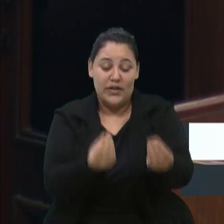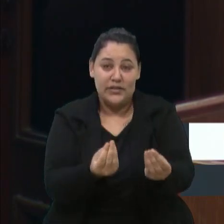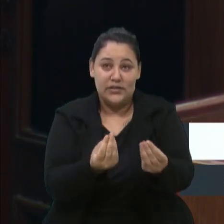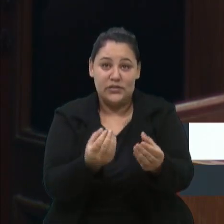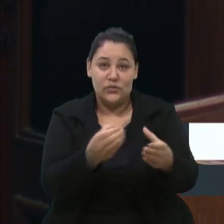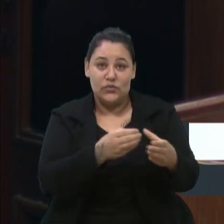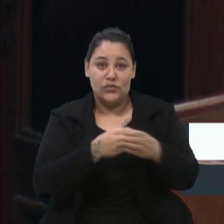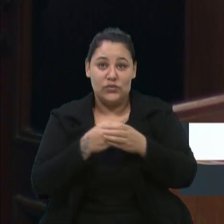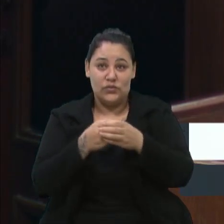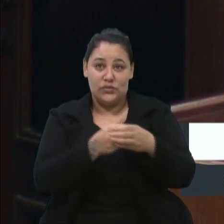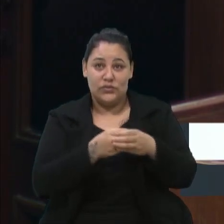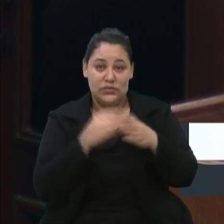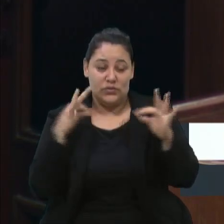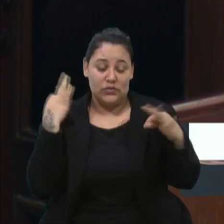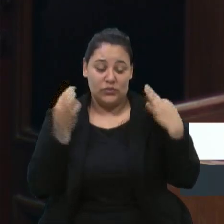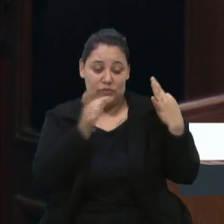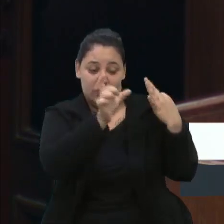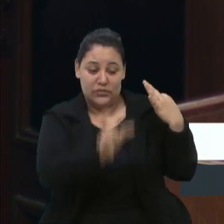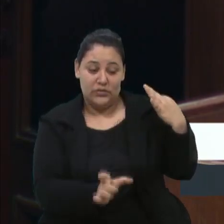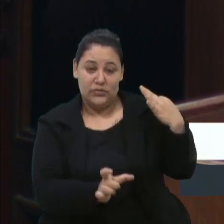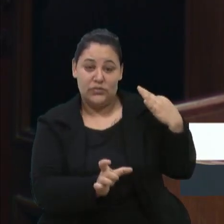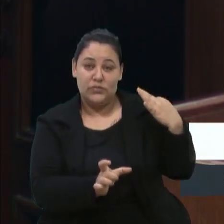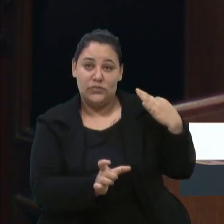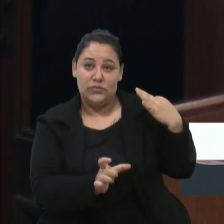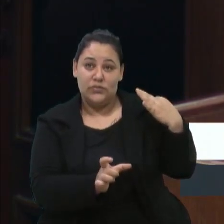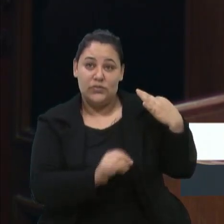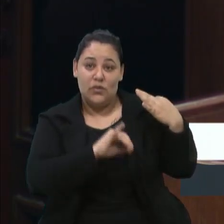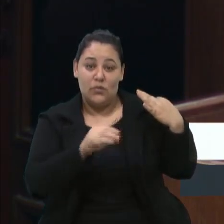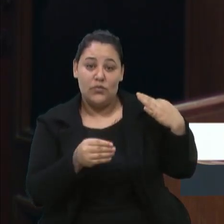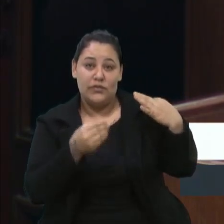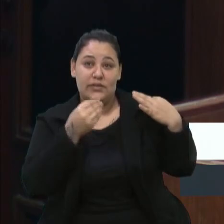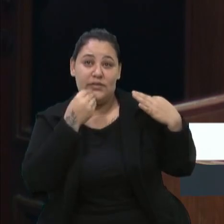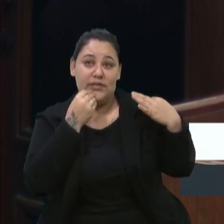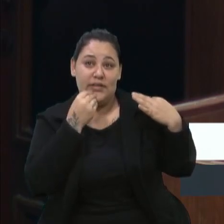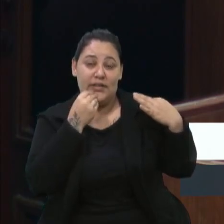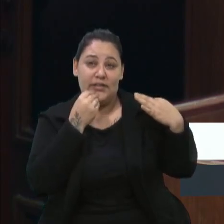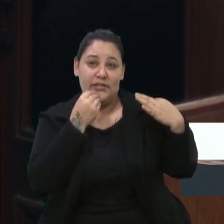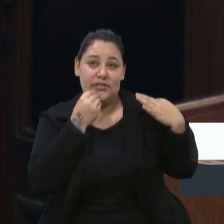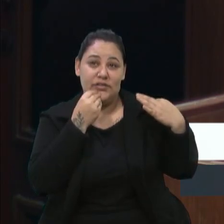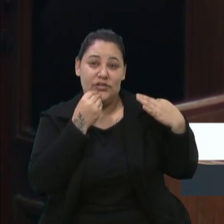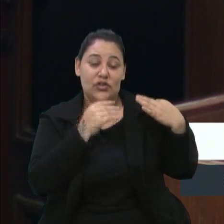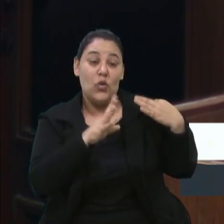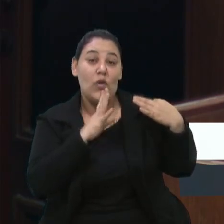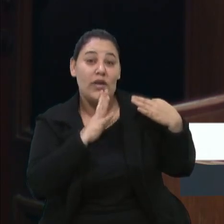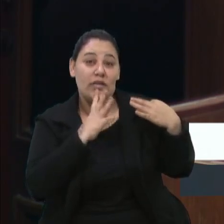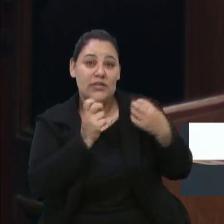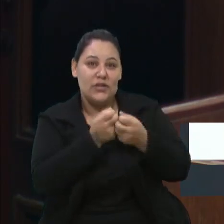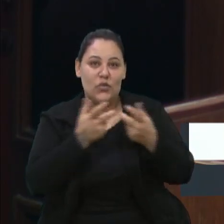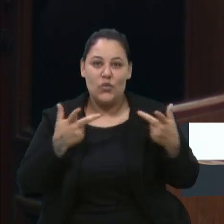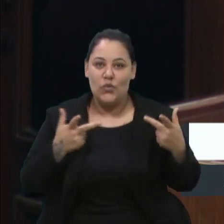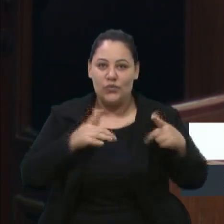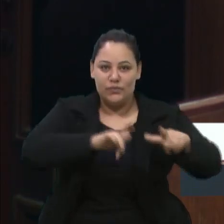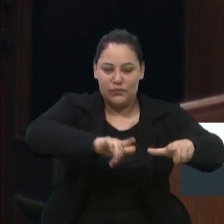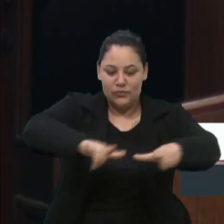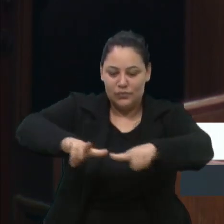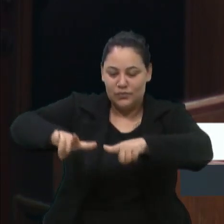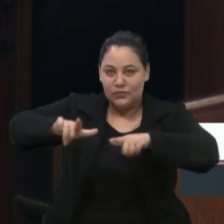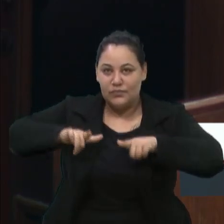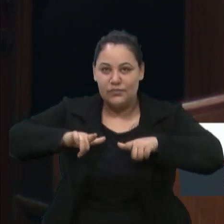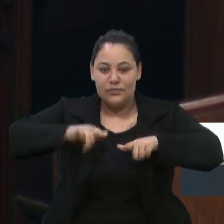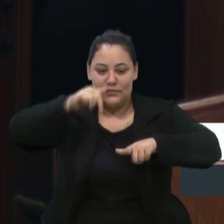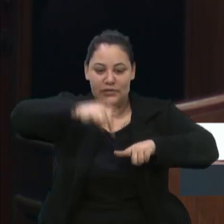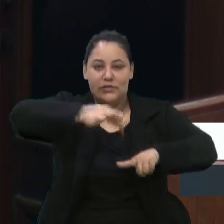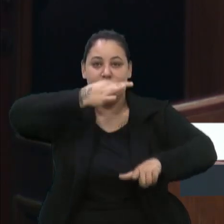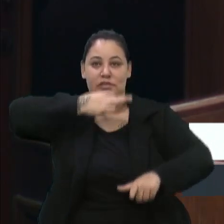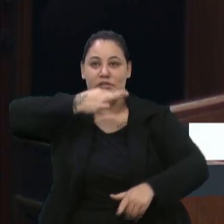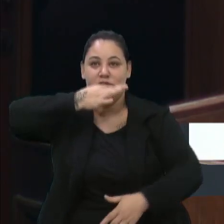turista uma opção de entretenimento, de lazer, de conhecer outros locais de Caxias